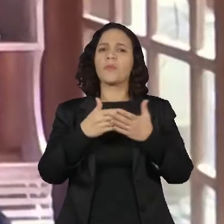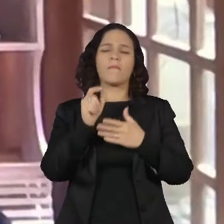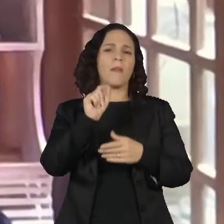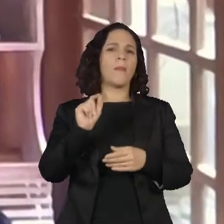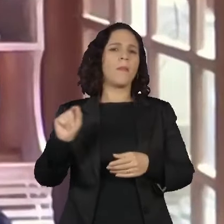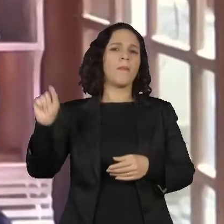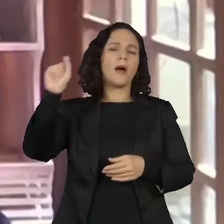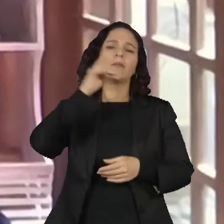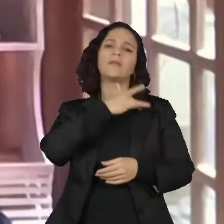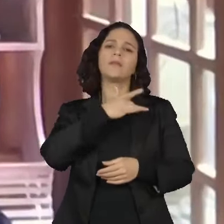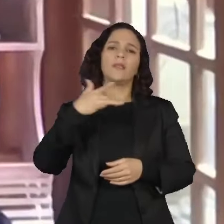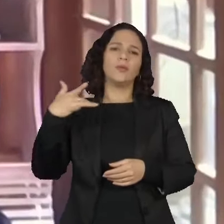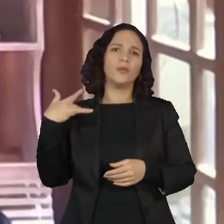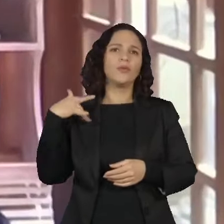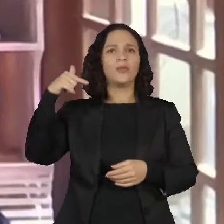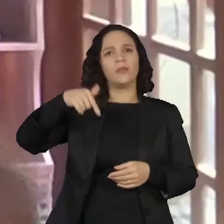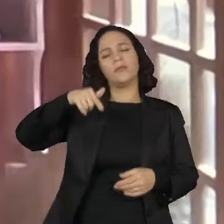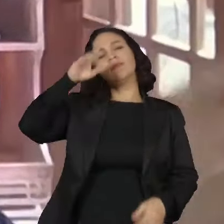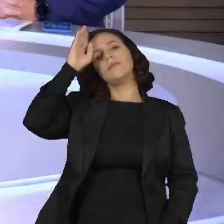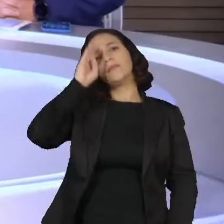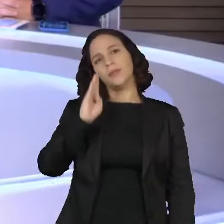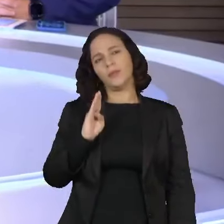dinâmica de saúde aqui do Brasil. Obrigado. Obrigado. Obrigado.